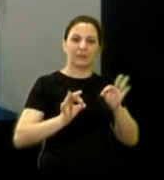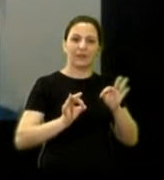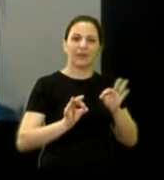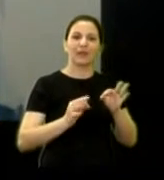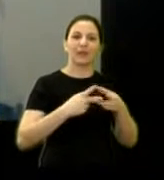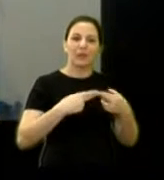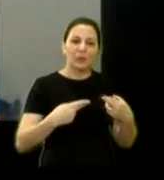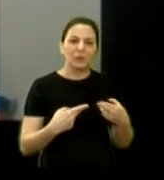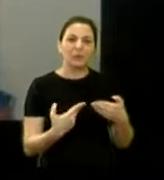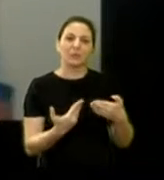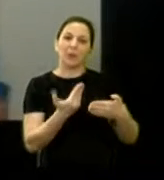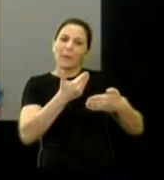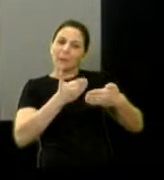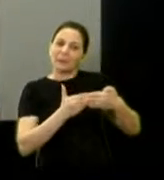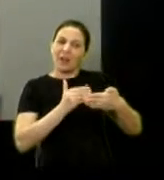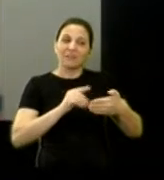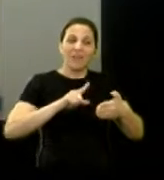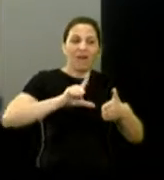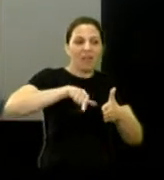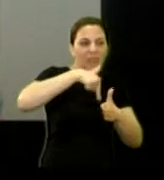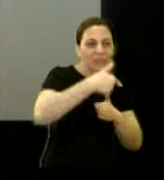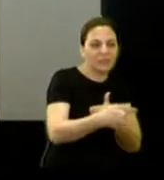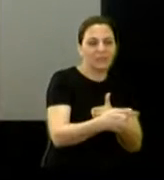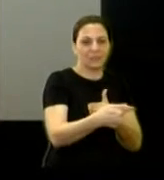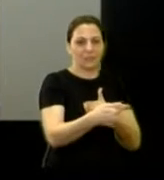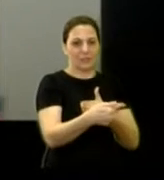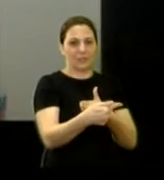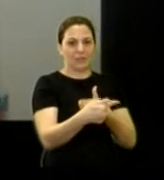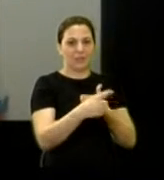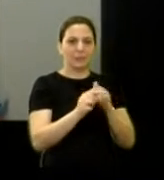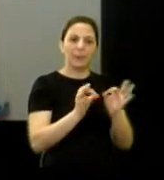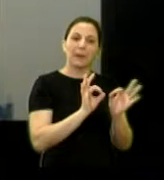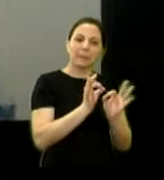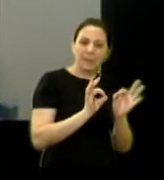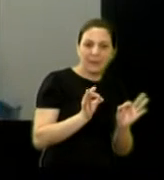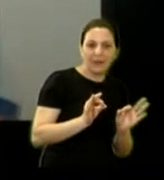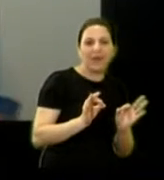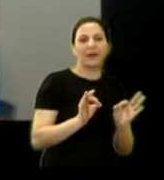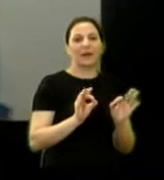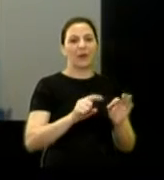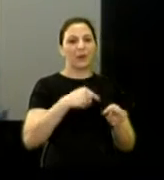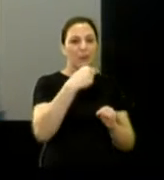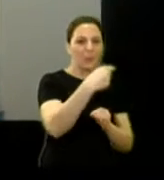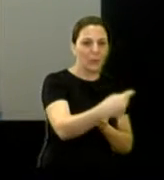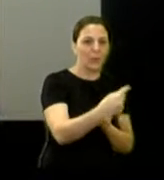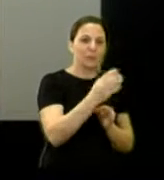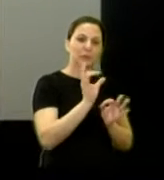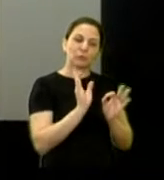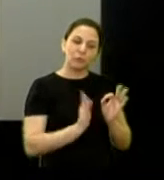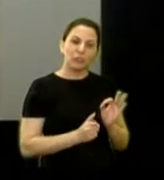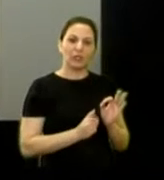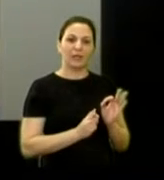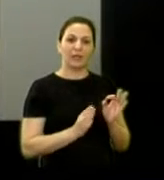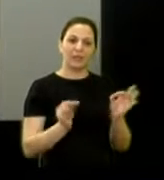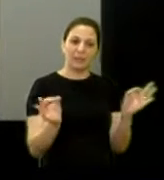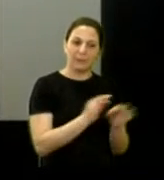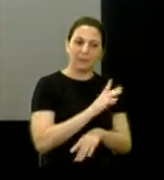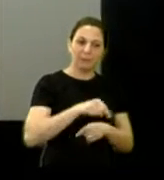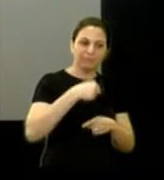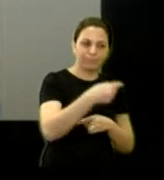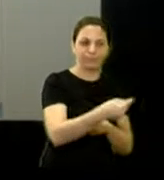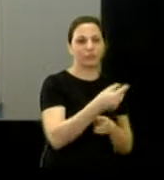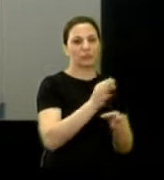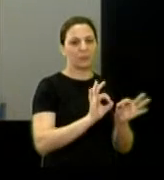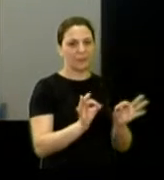coisa por trás. Ao término dessa edição, vocês já começam a preparar a próxima edição? Já estabelecem os contatos?